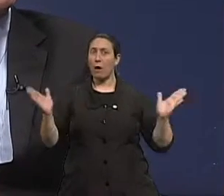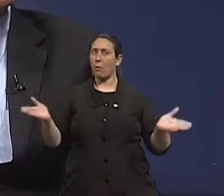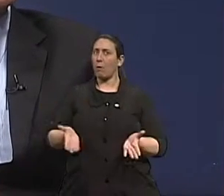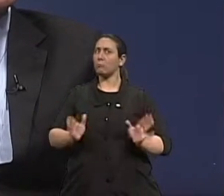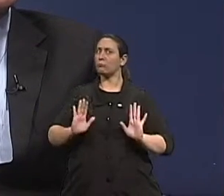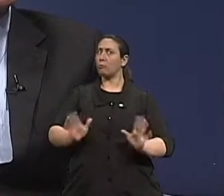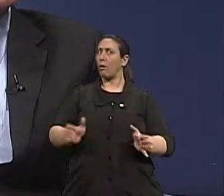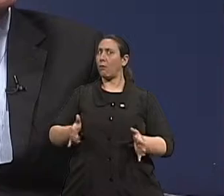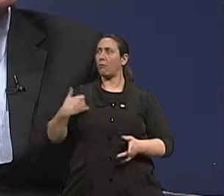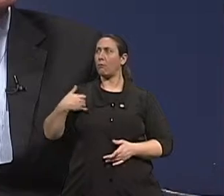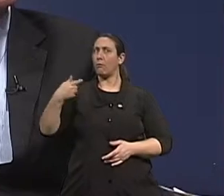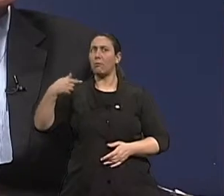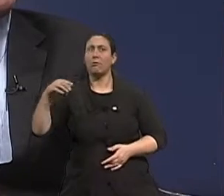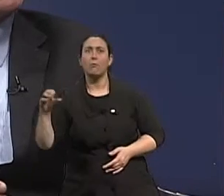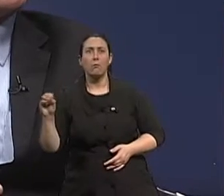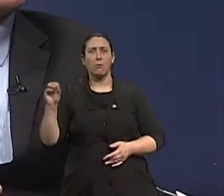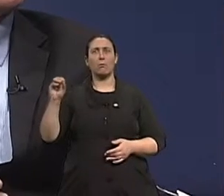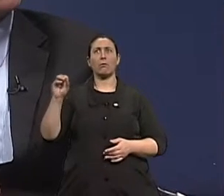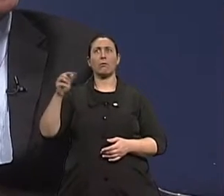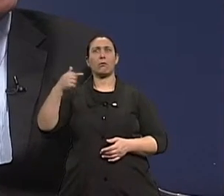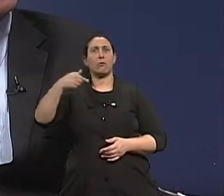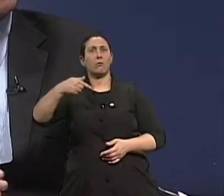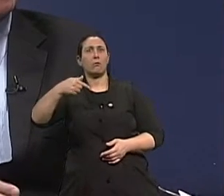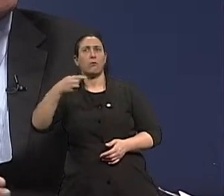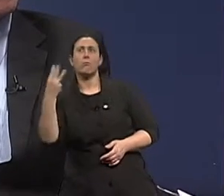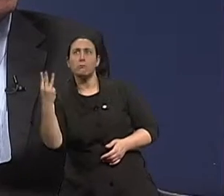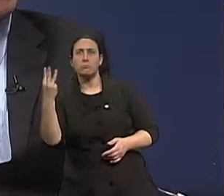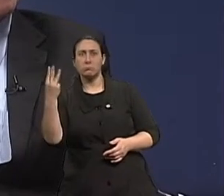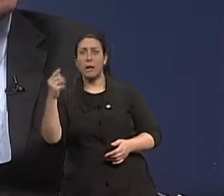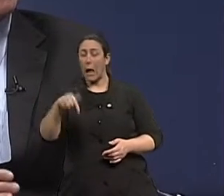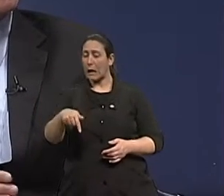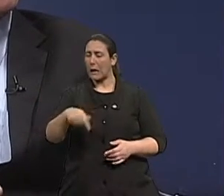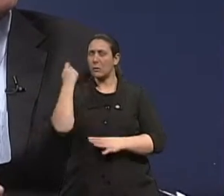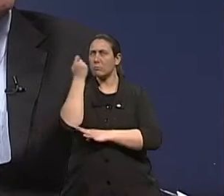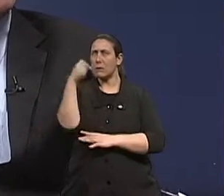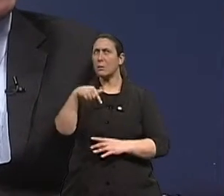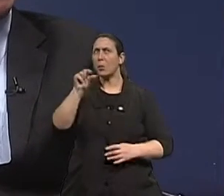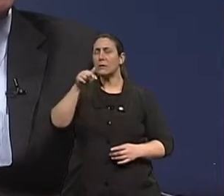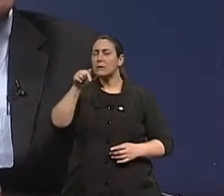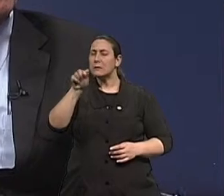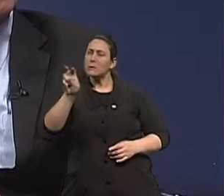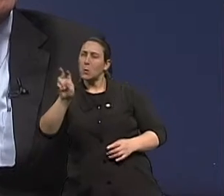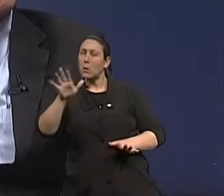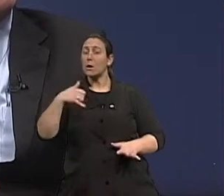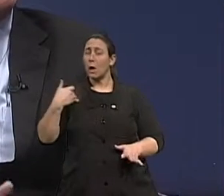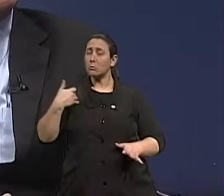vivendo já 73 anos no Brasil, aqui no Rio Grande do Sul um pouquinho mais, 75,5.